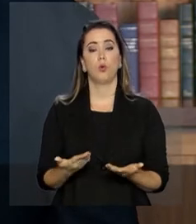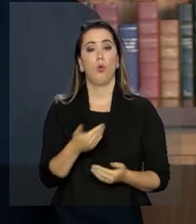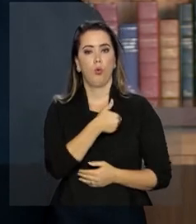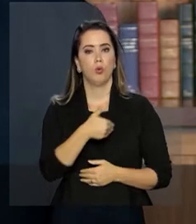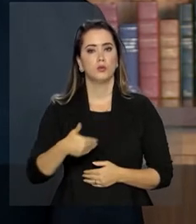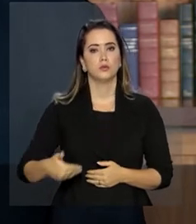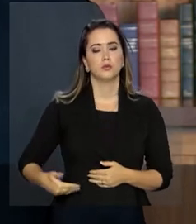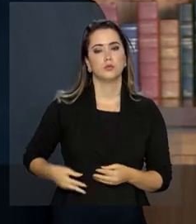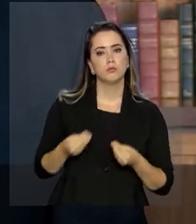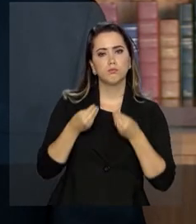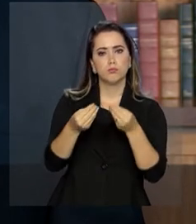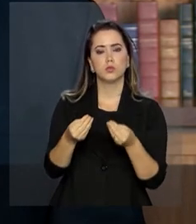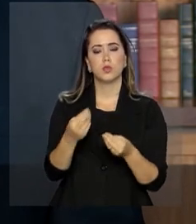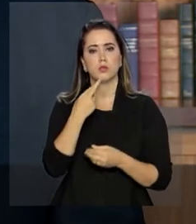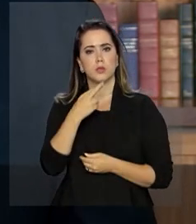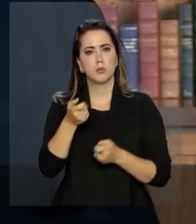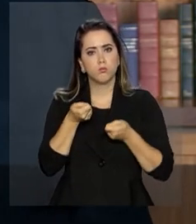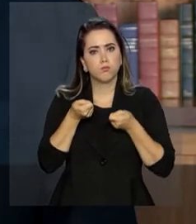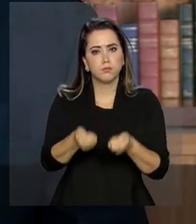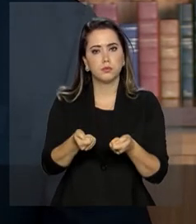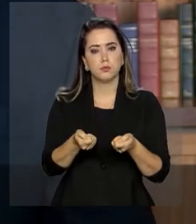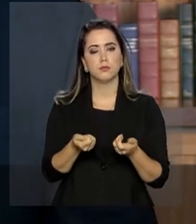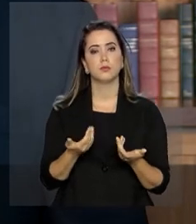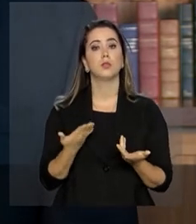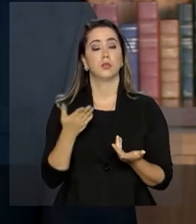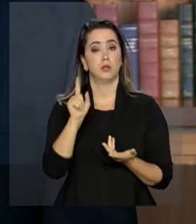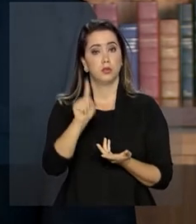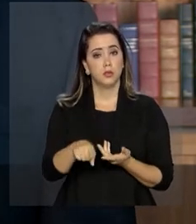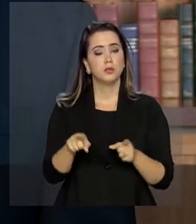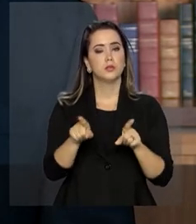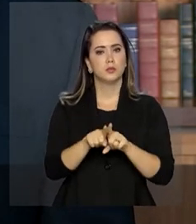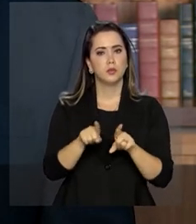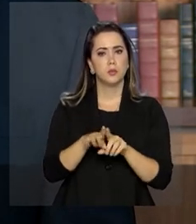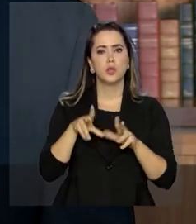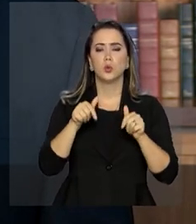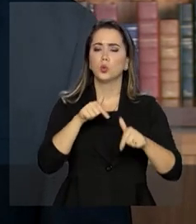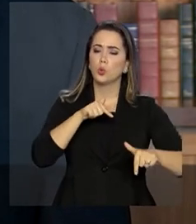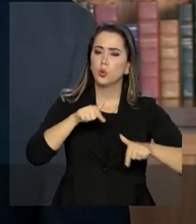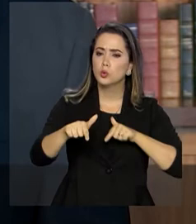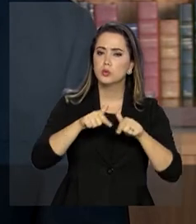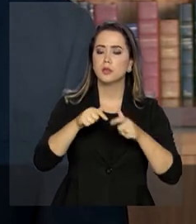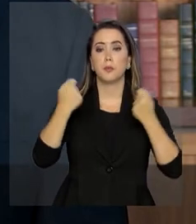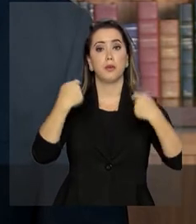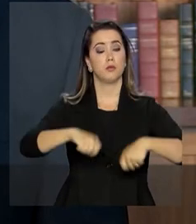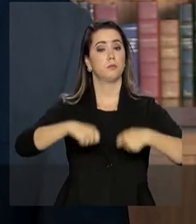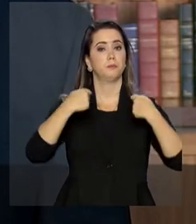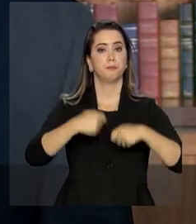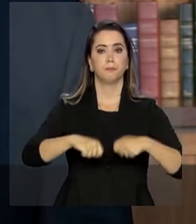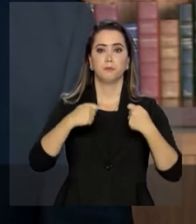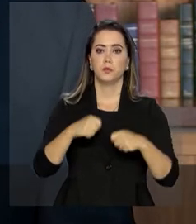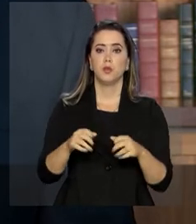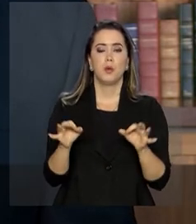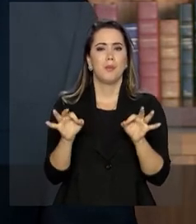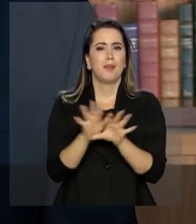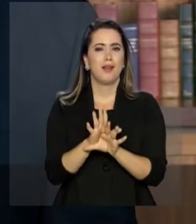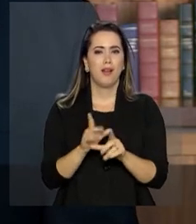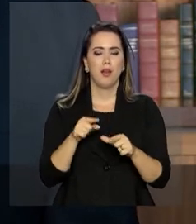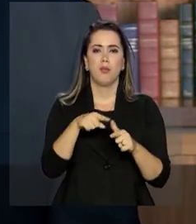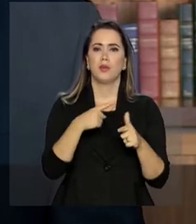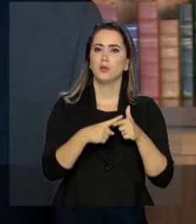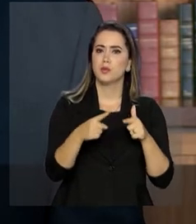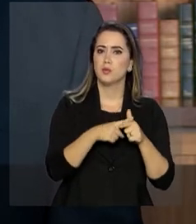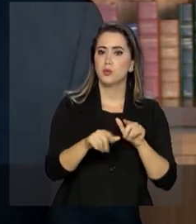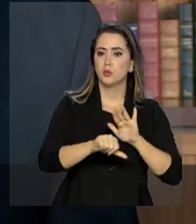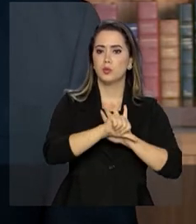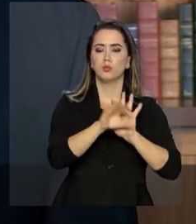governo dará respostas duras, firmes e adotará todas as providências necessárias para derrotar o crime